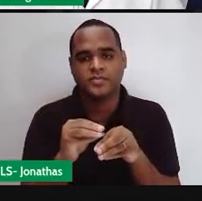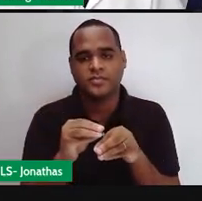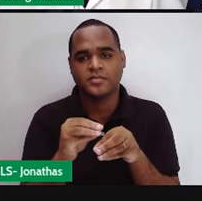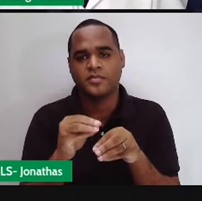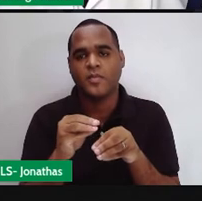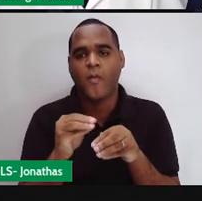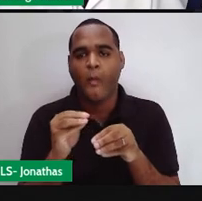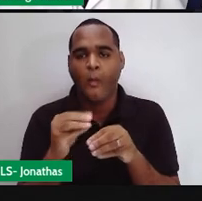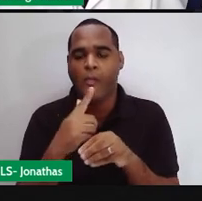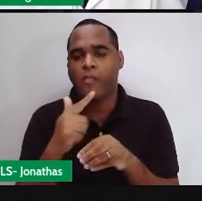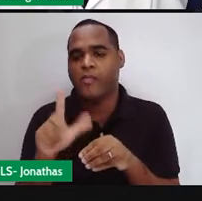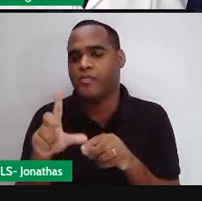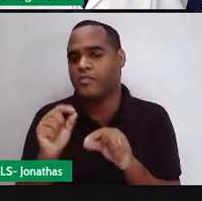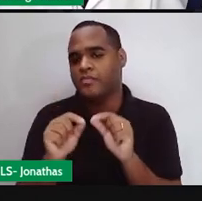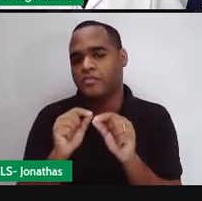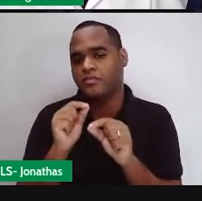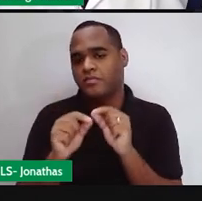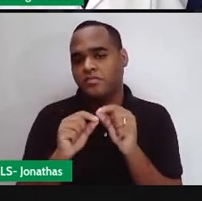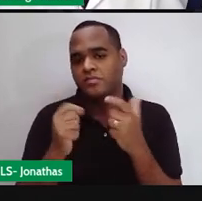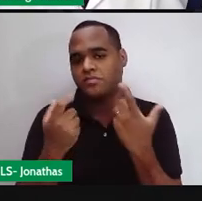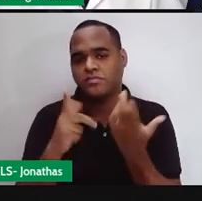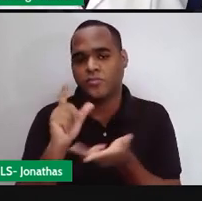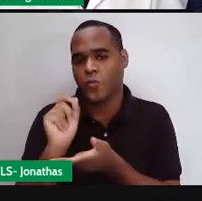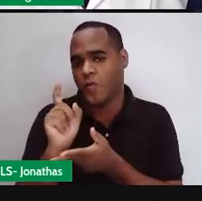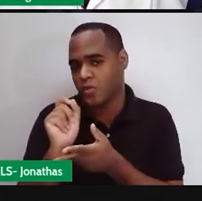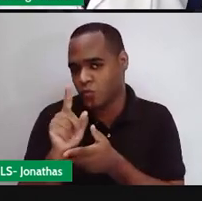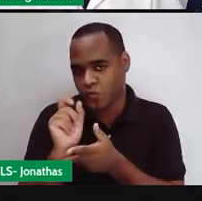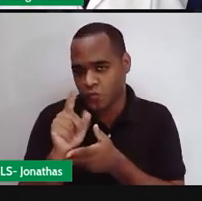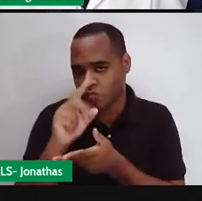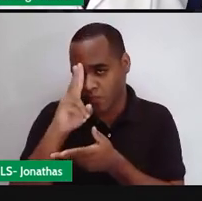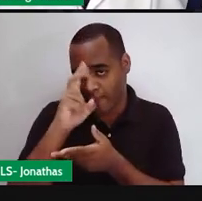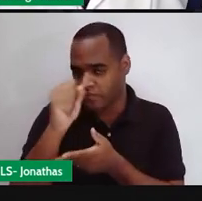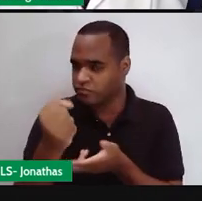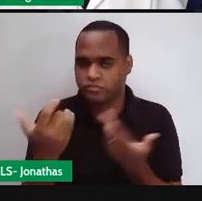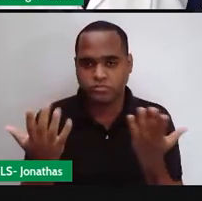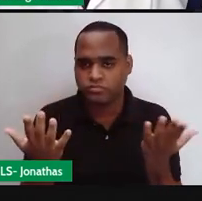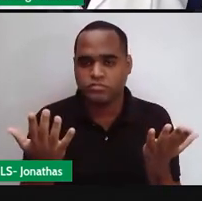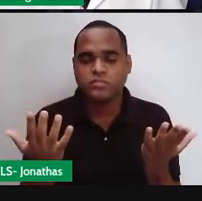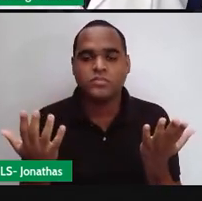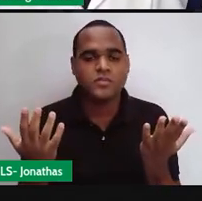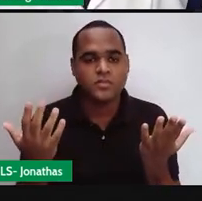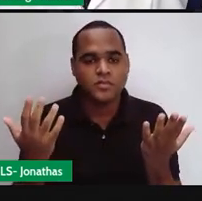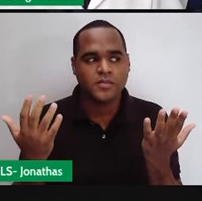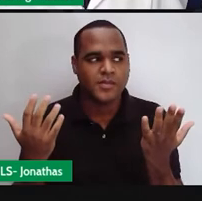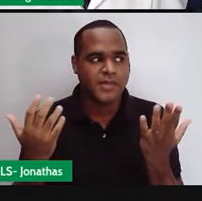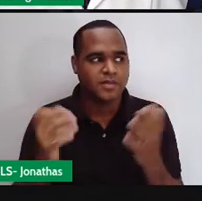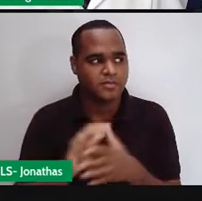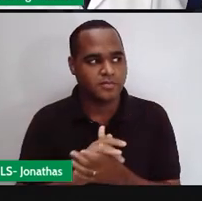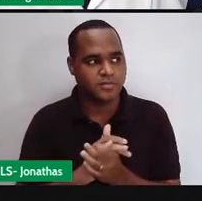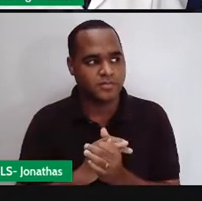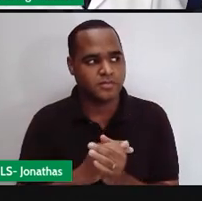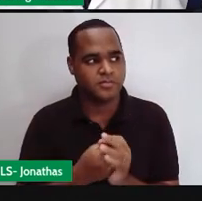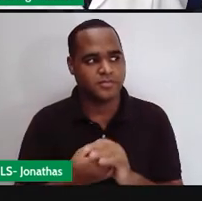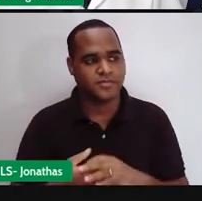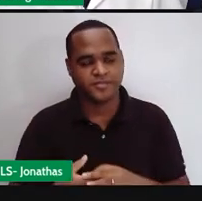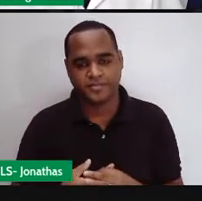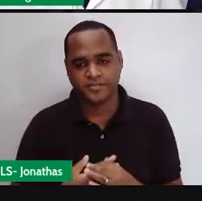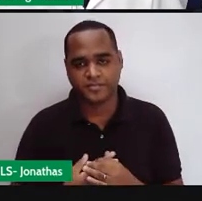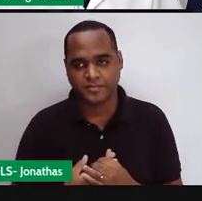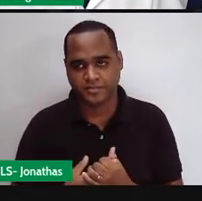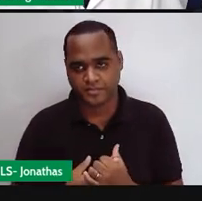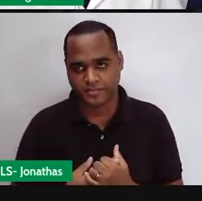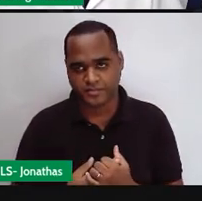mudar para outra cor aqui, quem sabe um azulzão mais forte. Então, esse ladozinho marrom